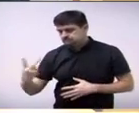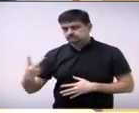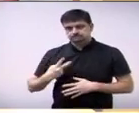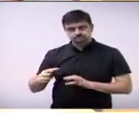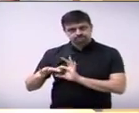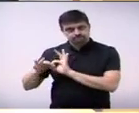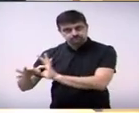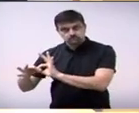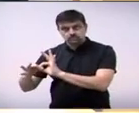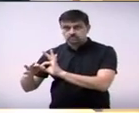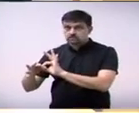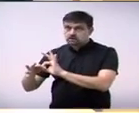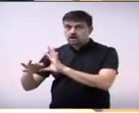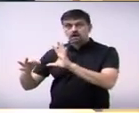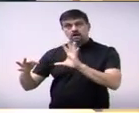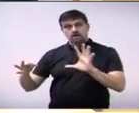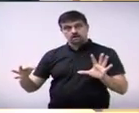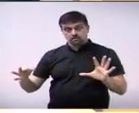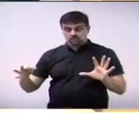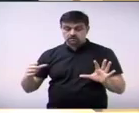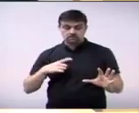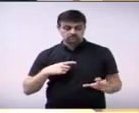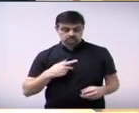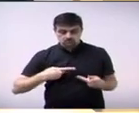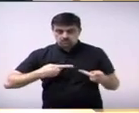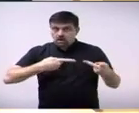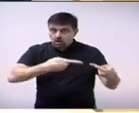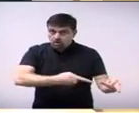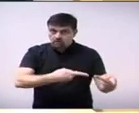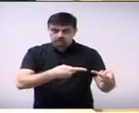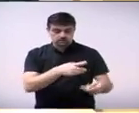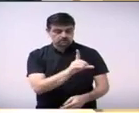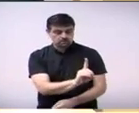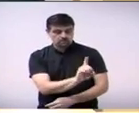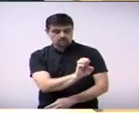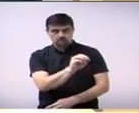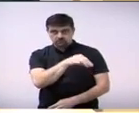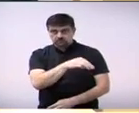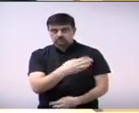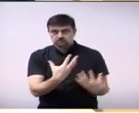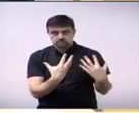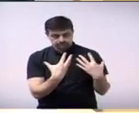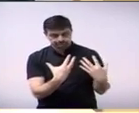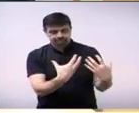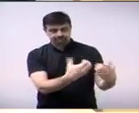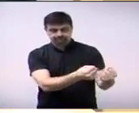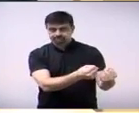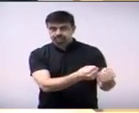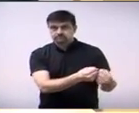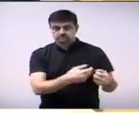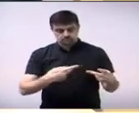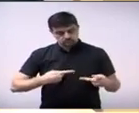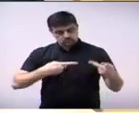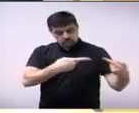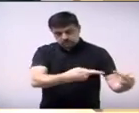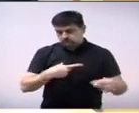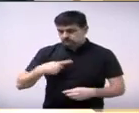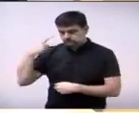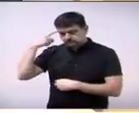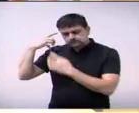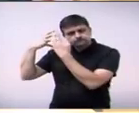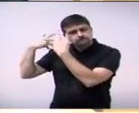e agora esse convite do DEM. Então, como eu falei, agradeci o convite, analisei,